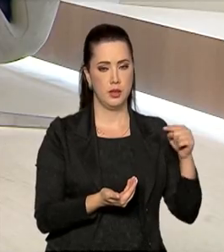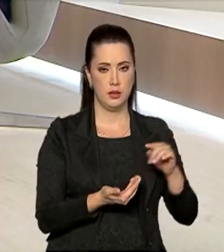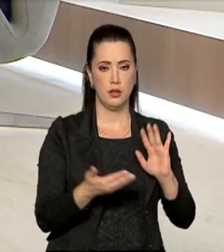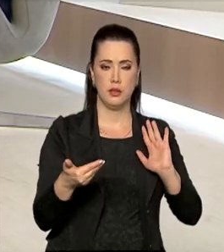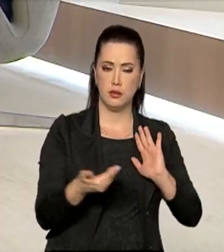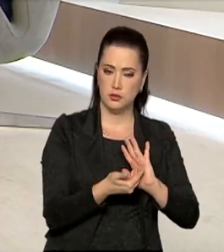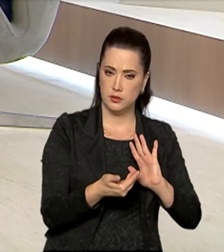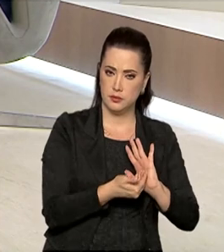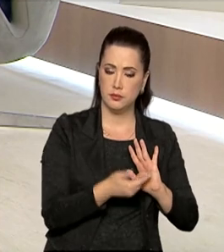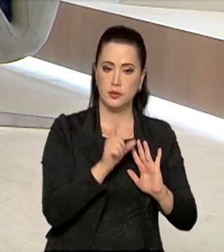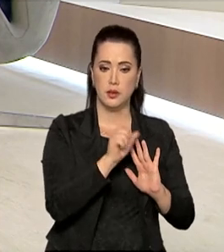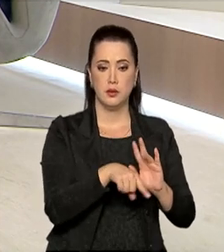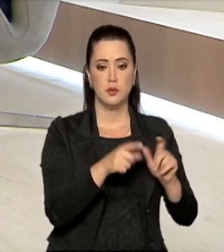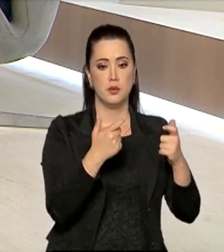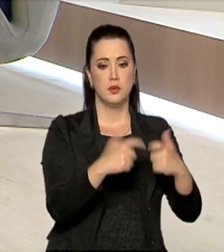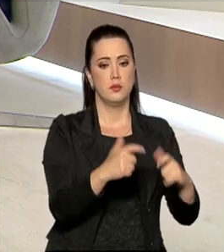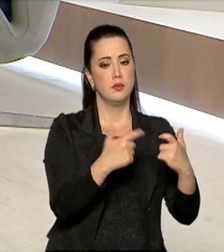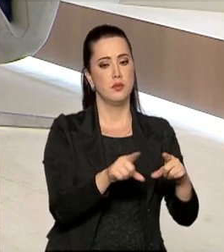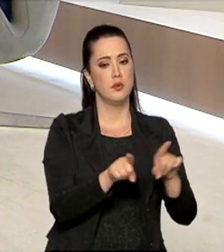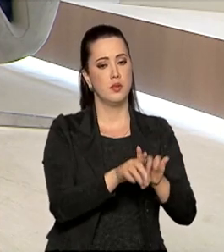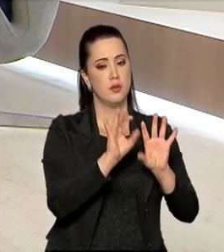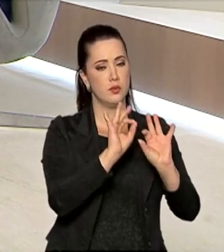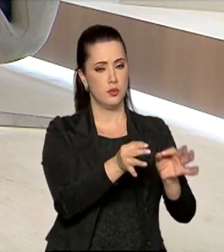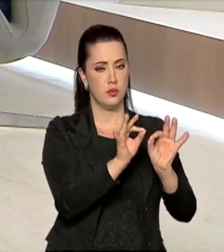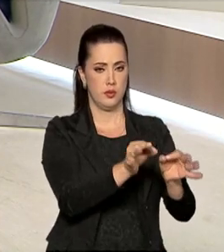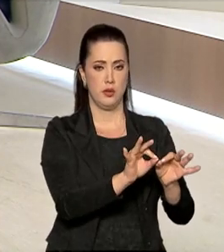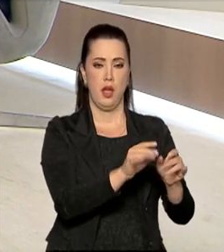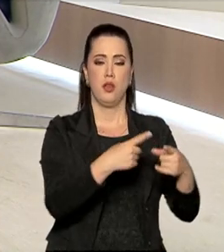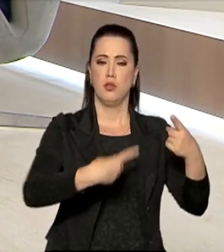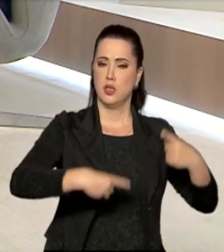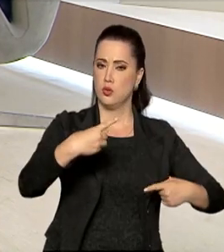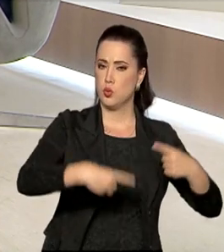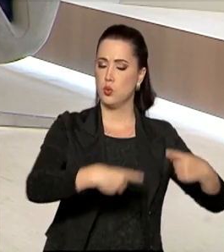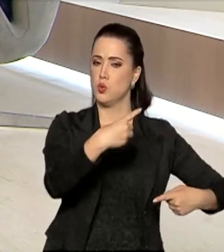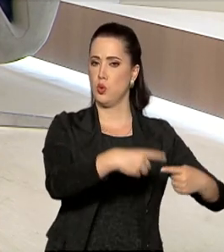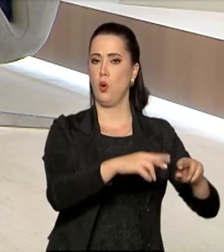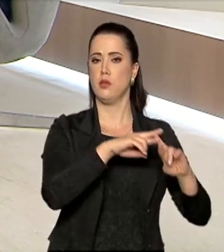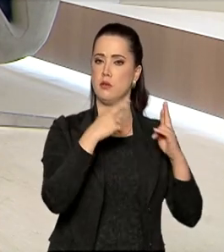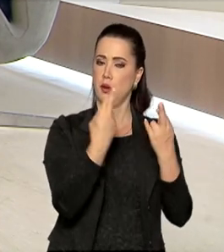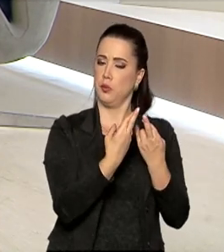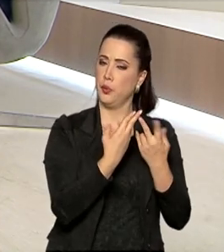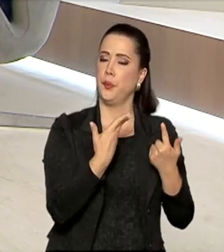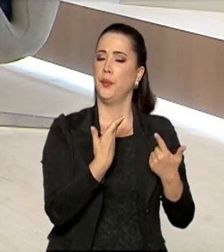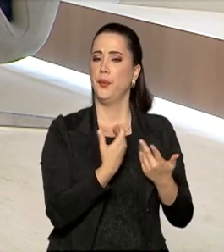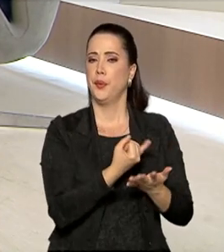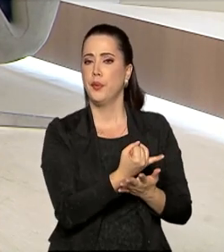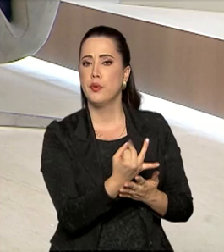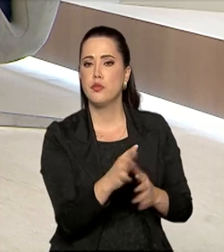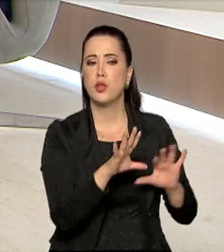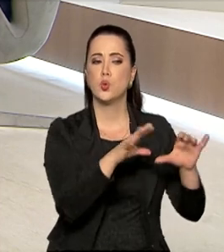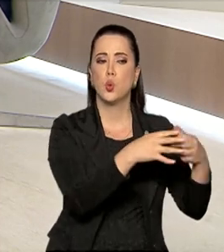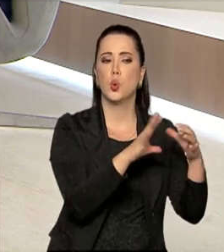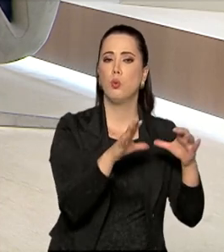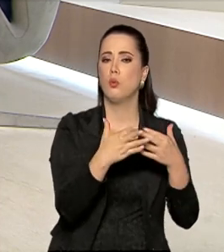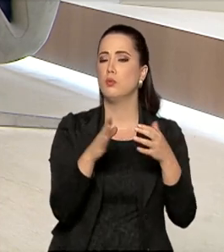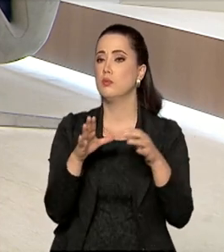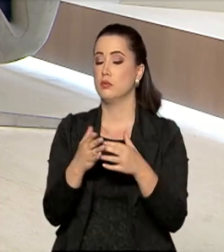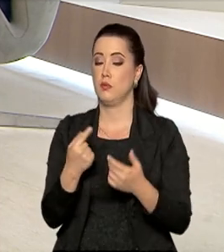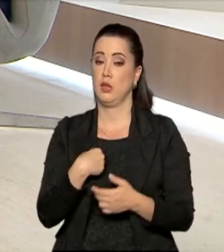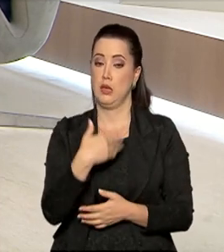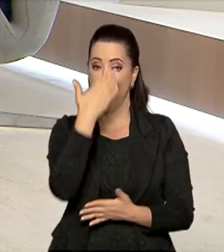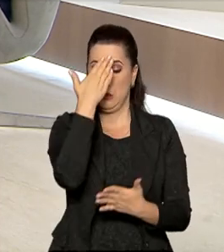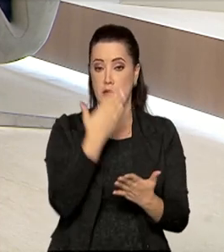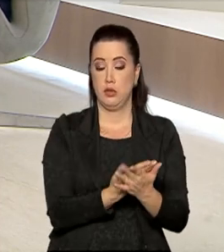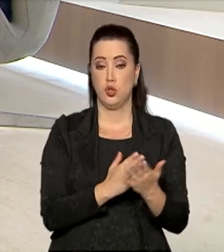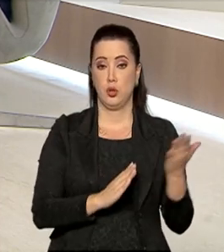legislativa onde certamente vão ser feitas audiências públicas, nas discussões, nas comissões. E eu acho